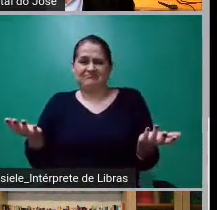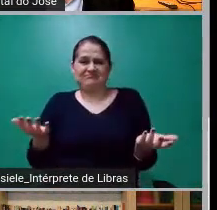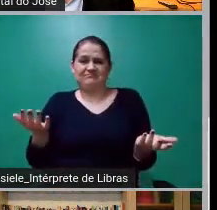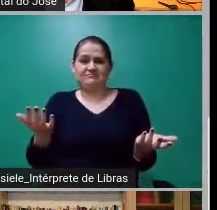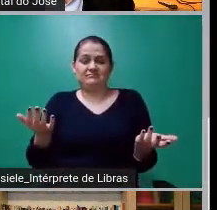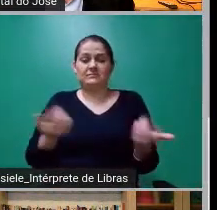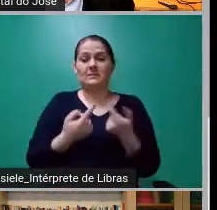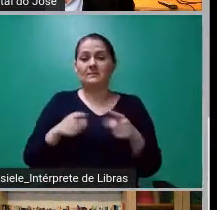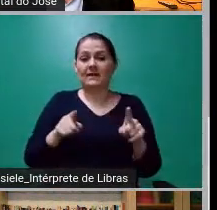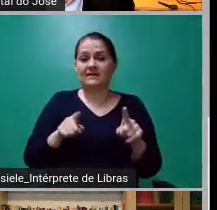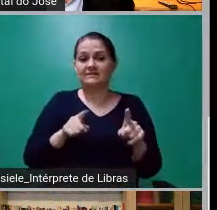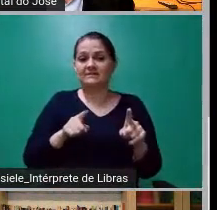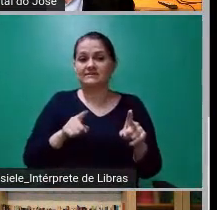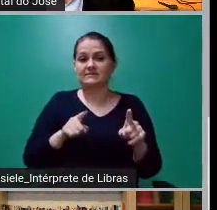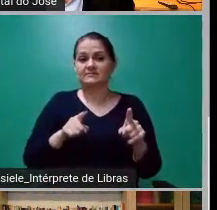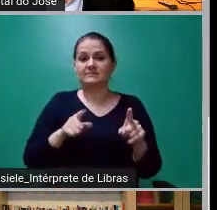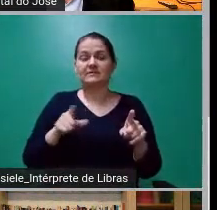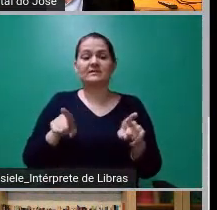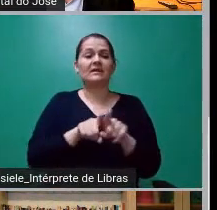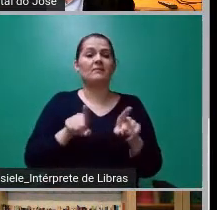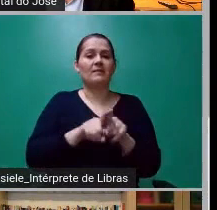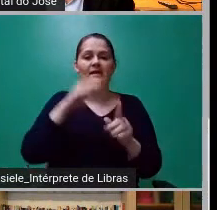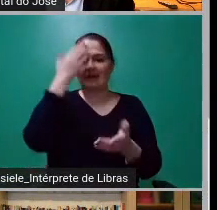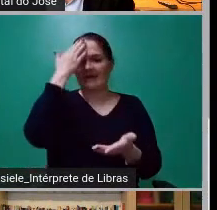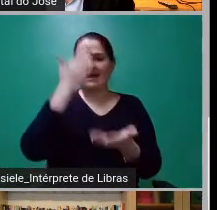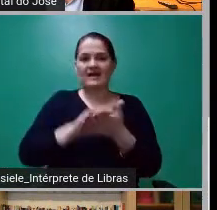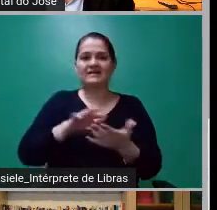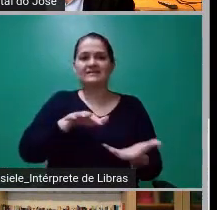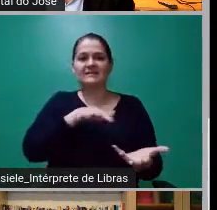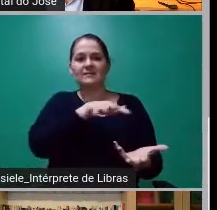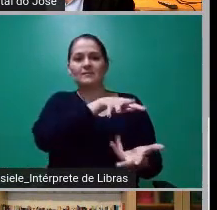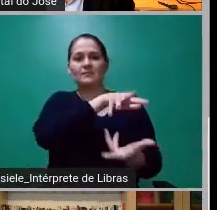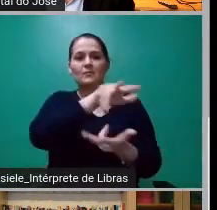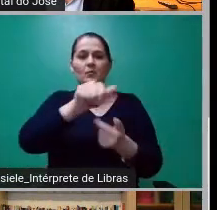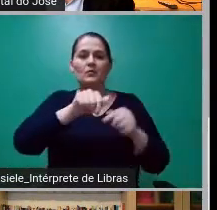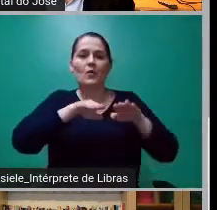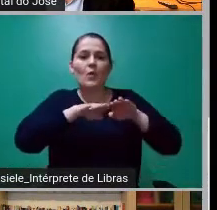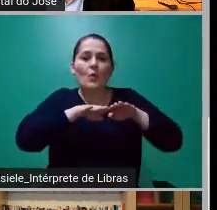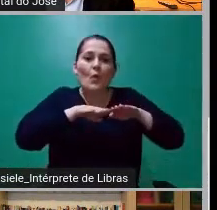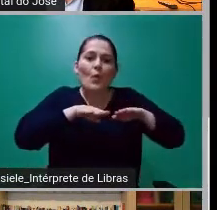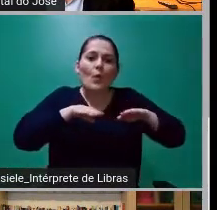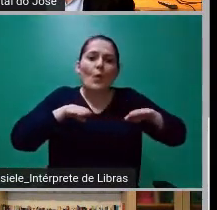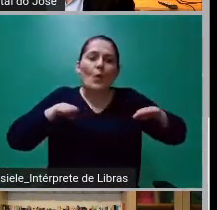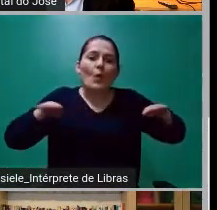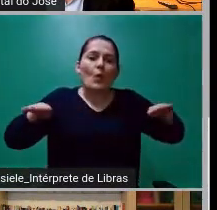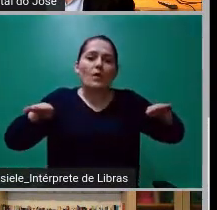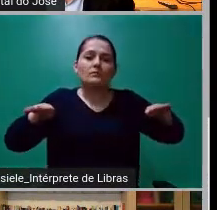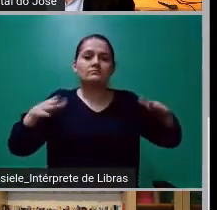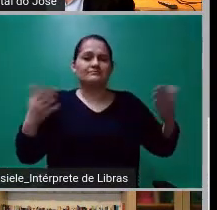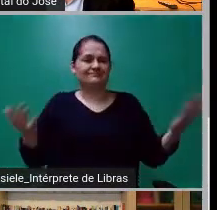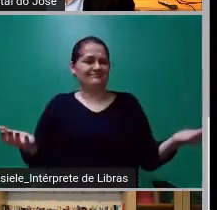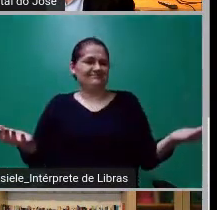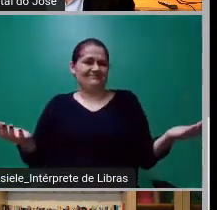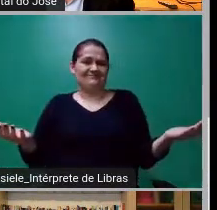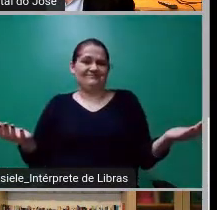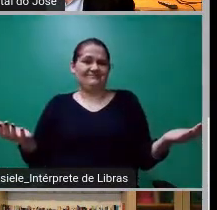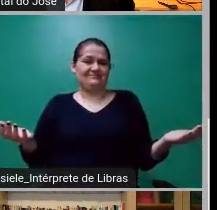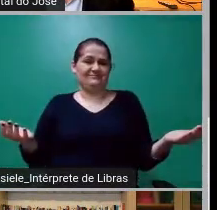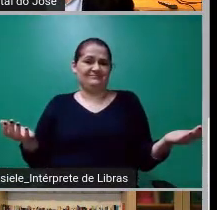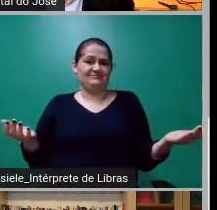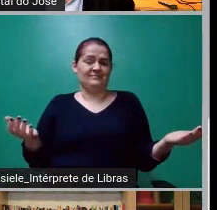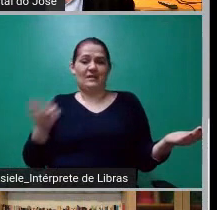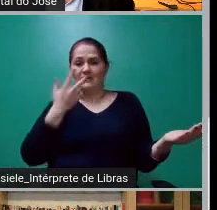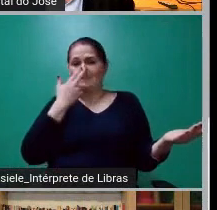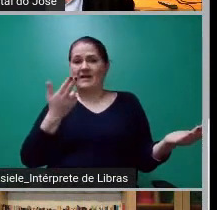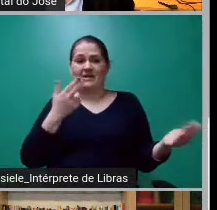hora, esse terraplanismo que apareceu, encontrou espaço, ganhou adeptos, essa coisa toda, acaba se encontrando com a terra plana. E essa hora é uma hora muito